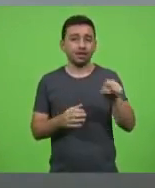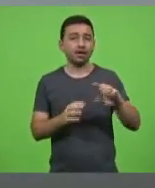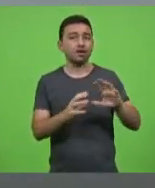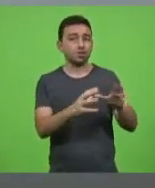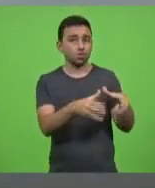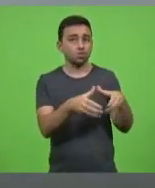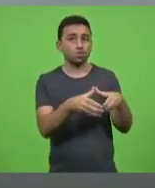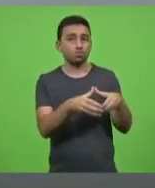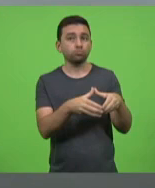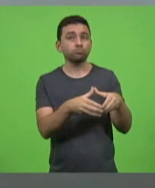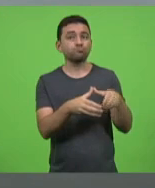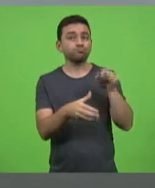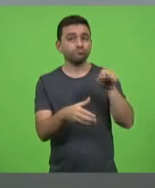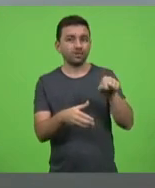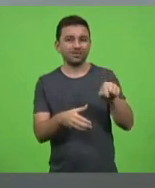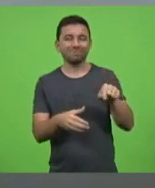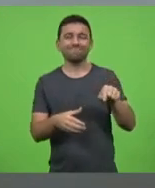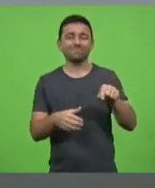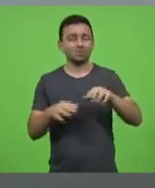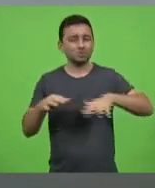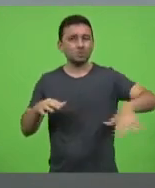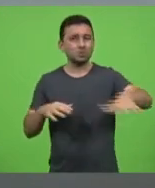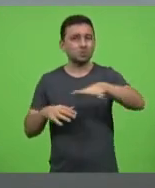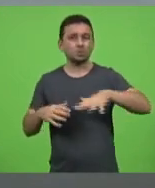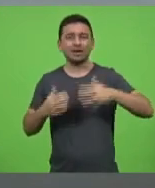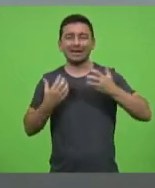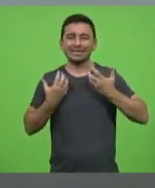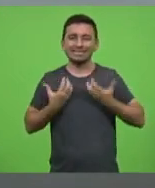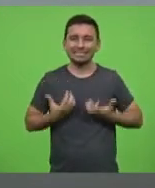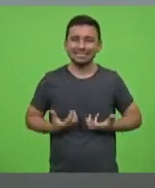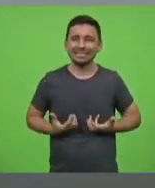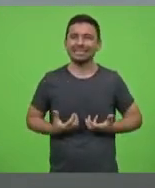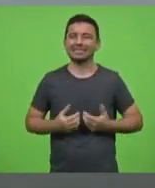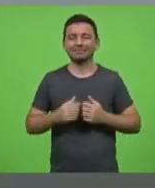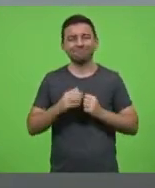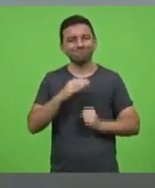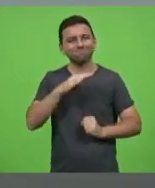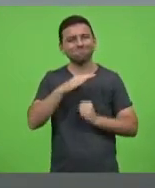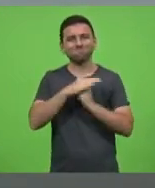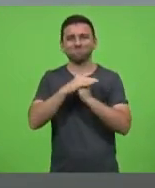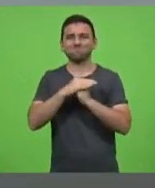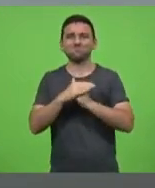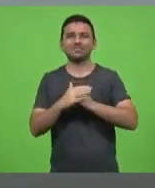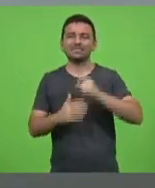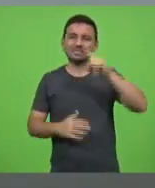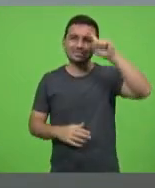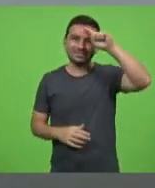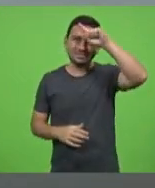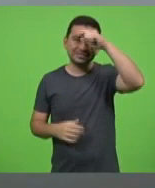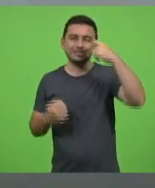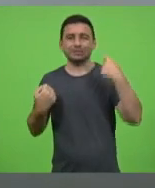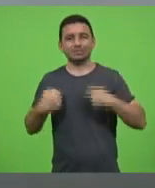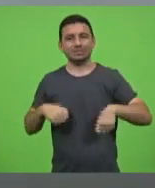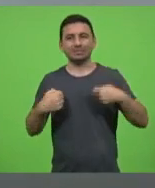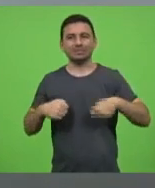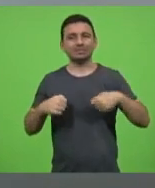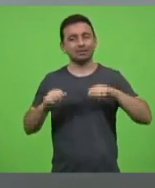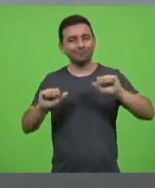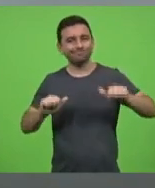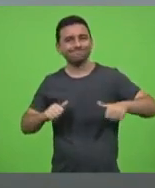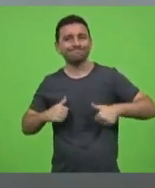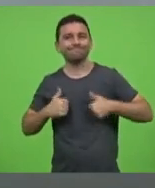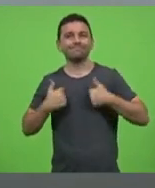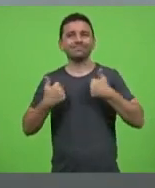gerais cansada saturada necessitando de reposições e são raras essas